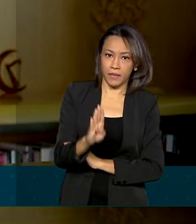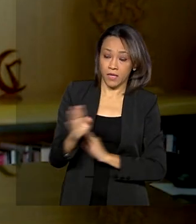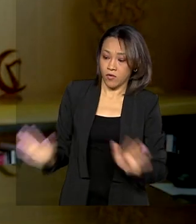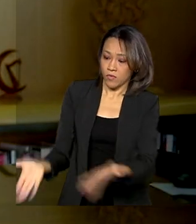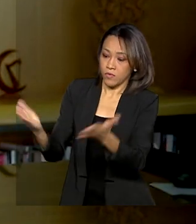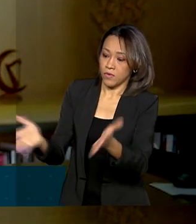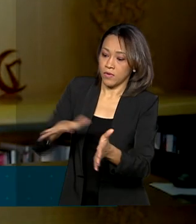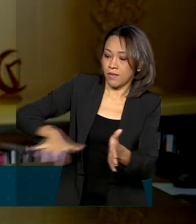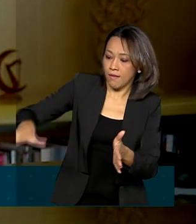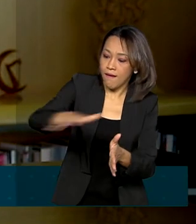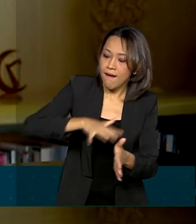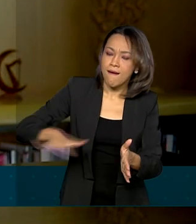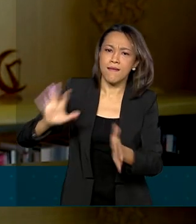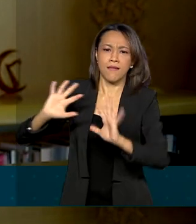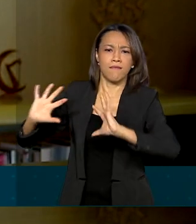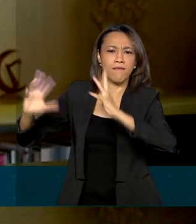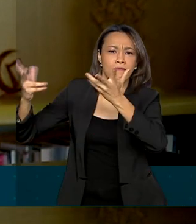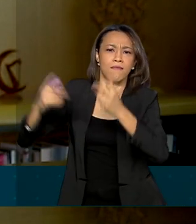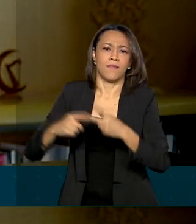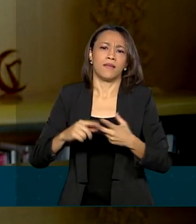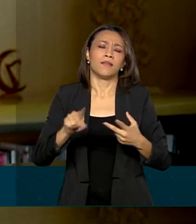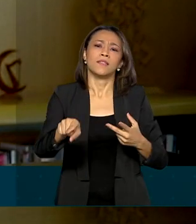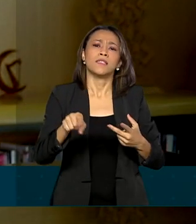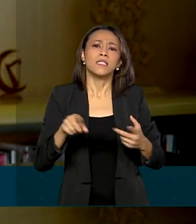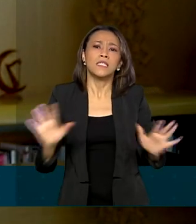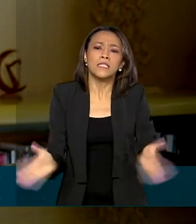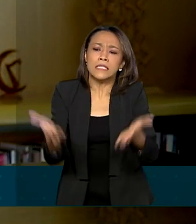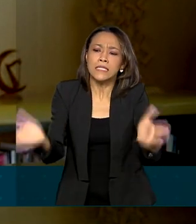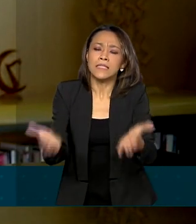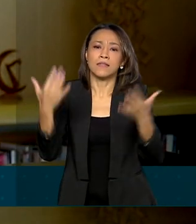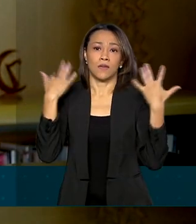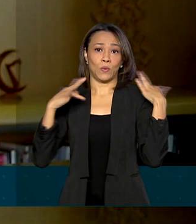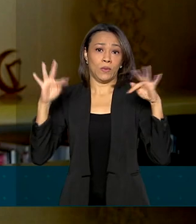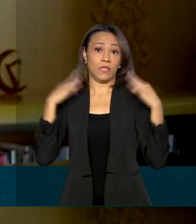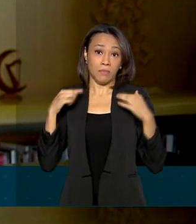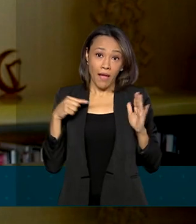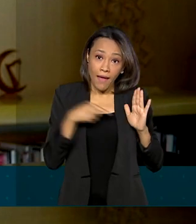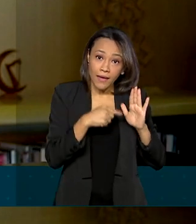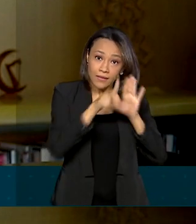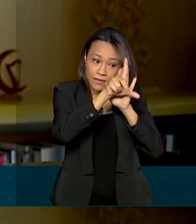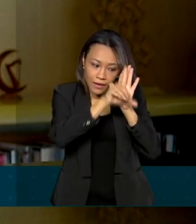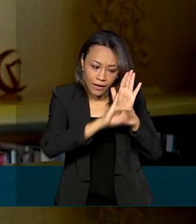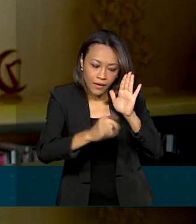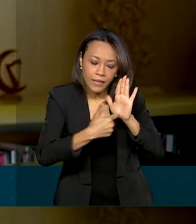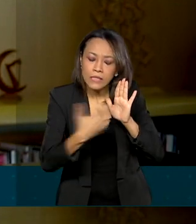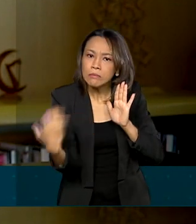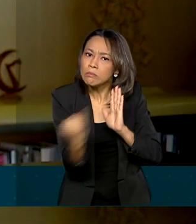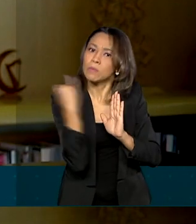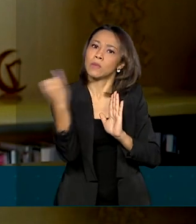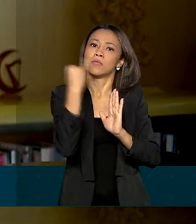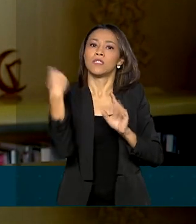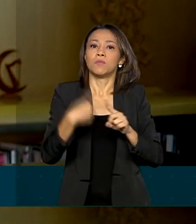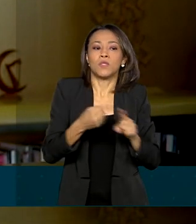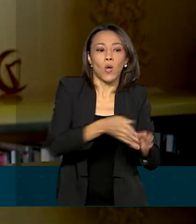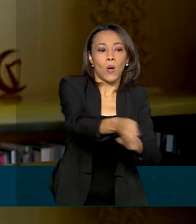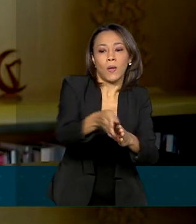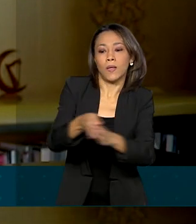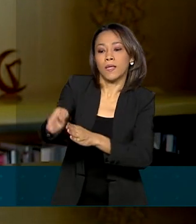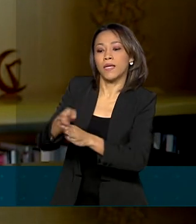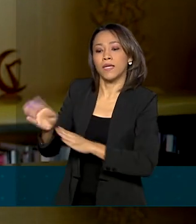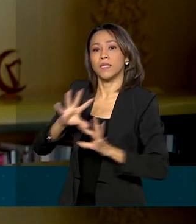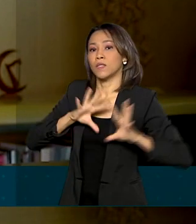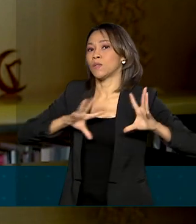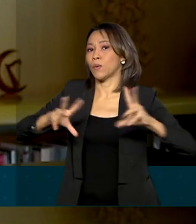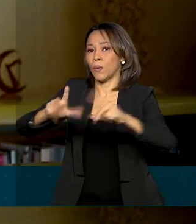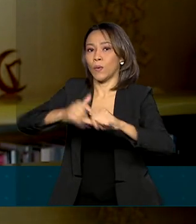hotéis, eventos, além de reforçar o turismo. Essa lei é importante, pois auxilia todos os integrantes dessa cadeia